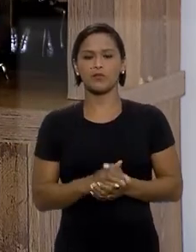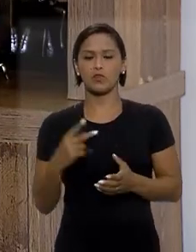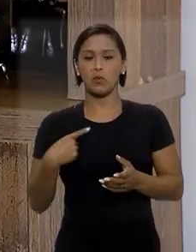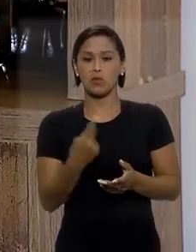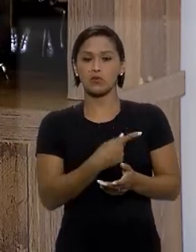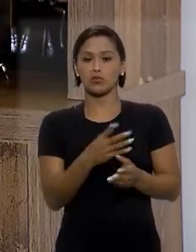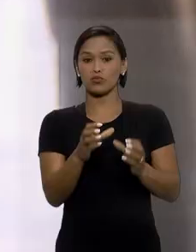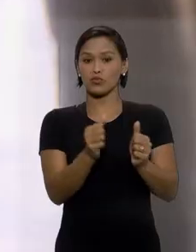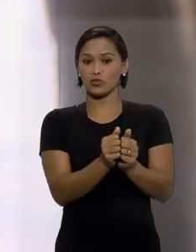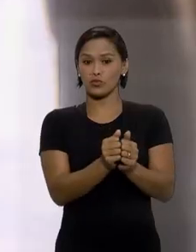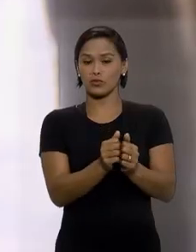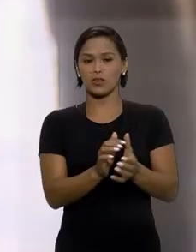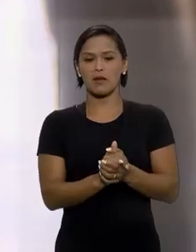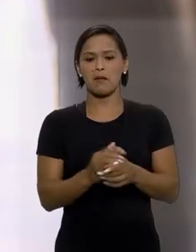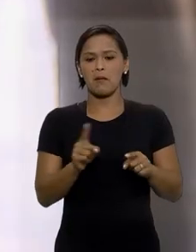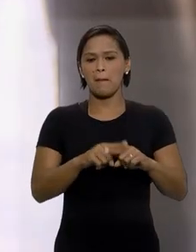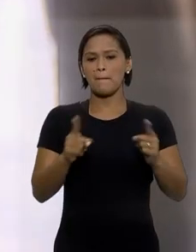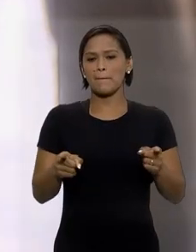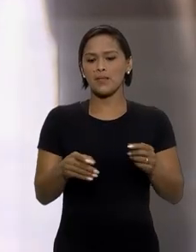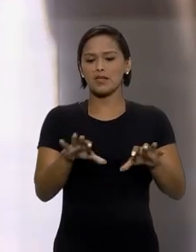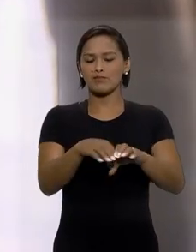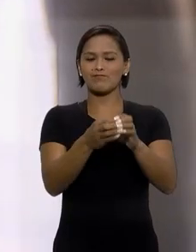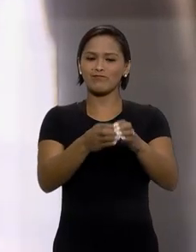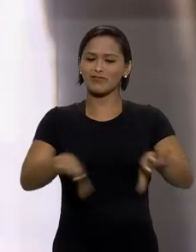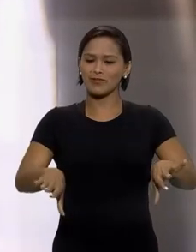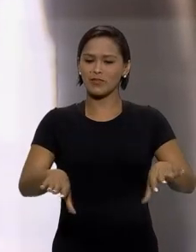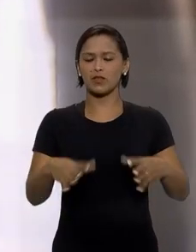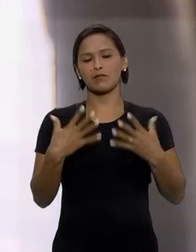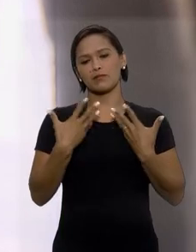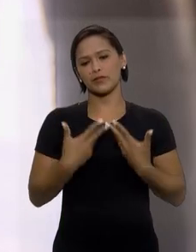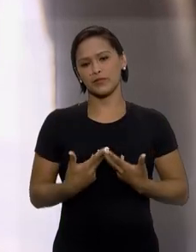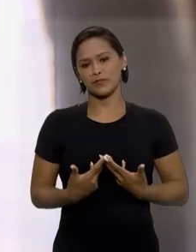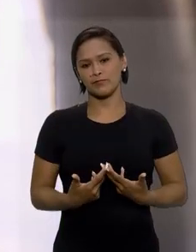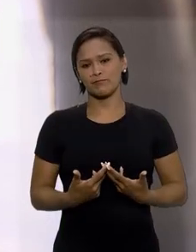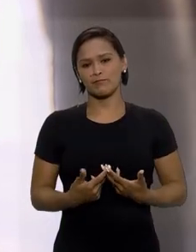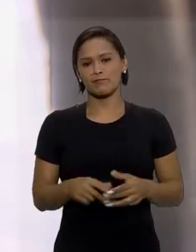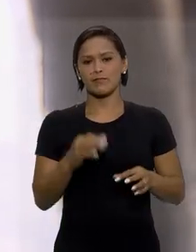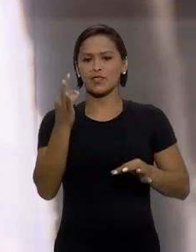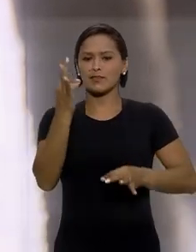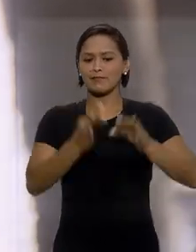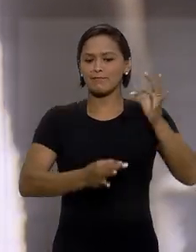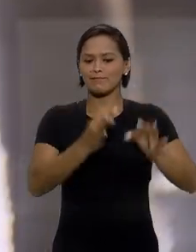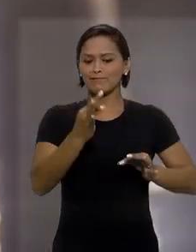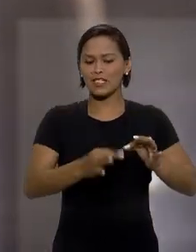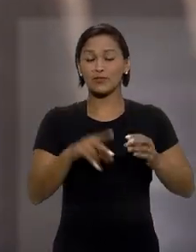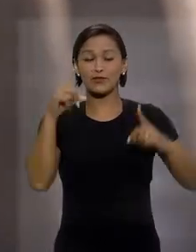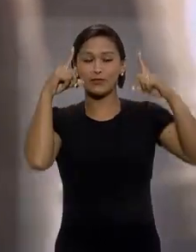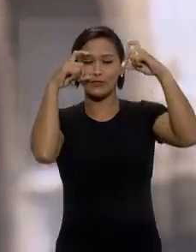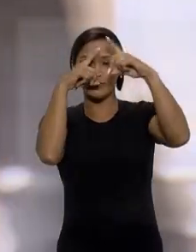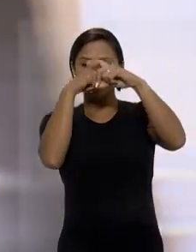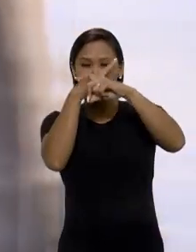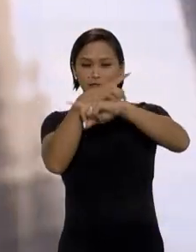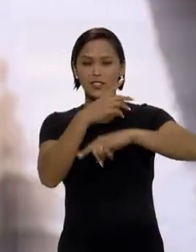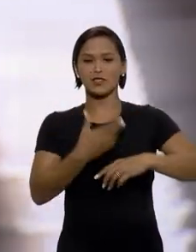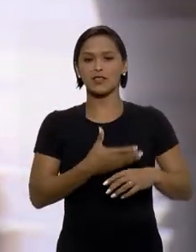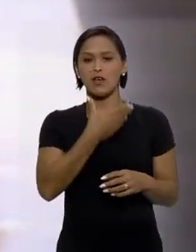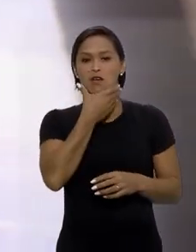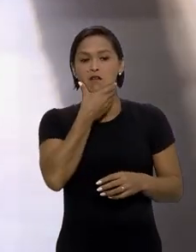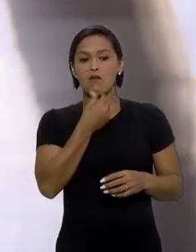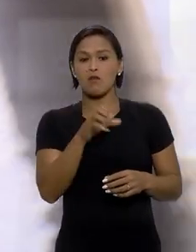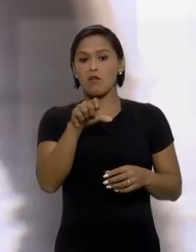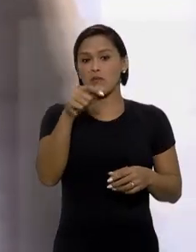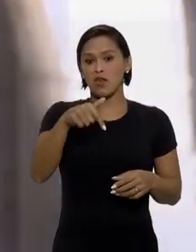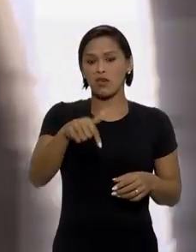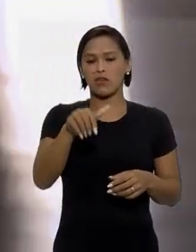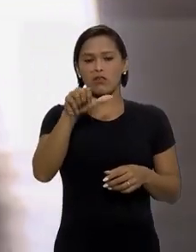defensor público, claro. Mas nem toda separação é tão tranquila e alguns casos chegam à justiça. O STJ já julgou um processo em que um